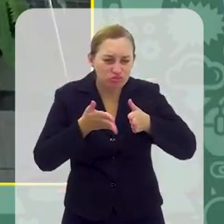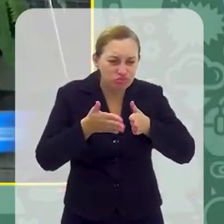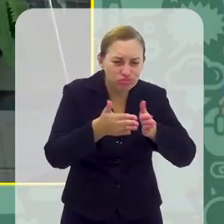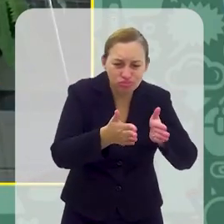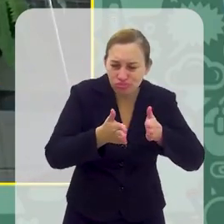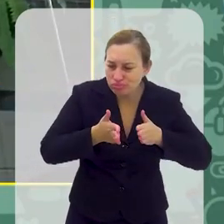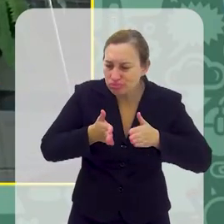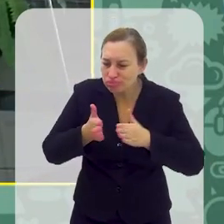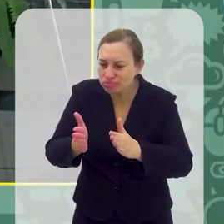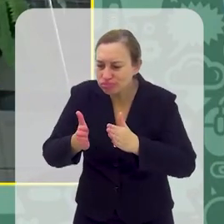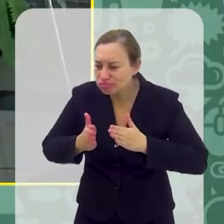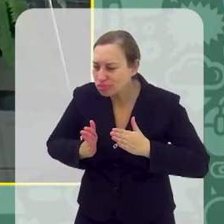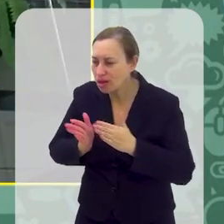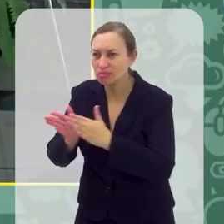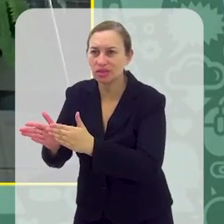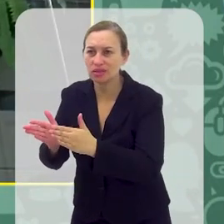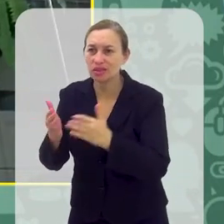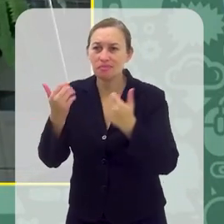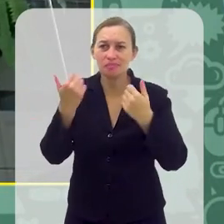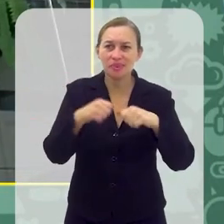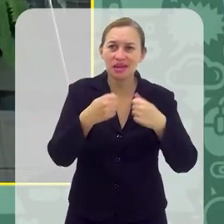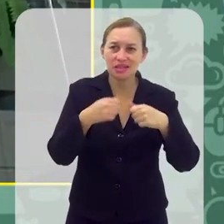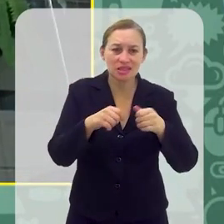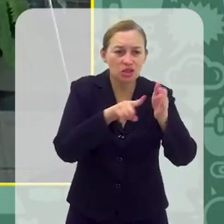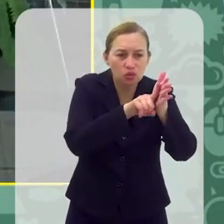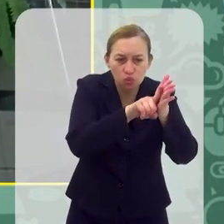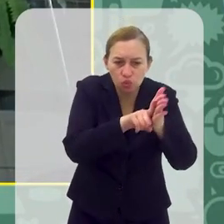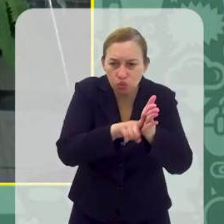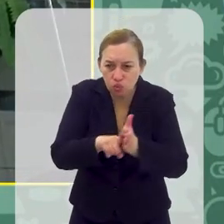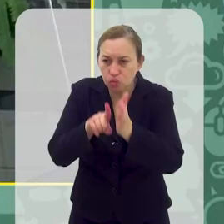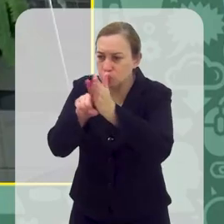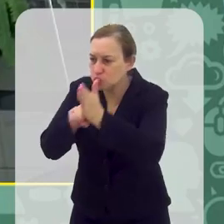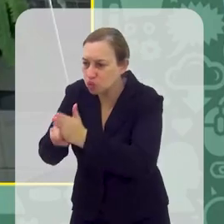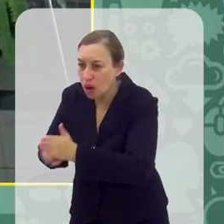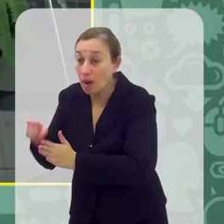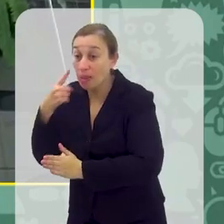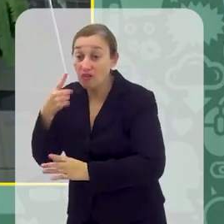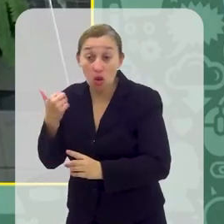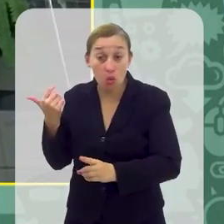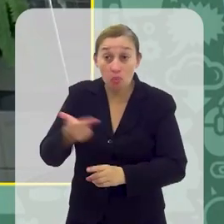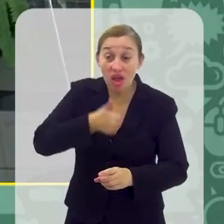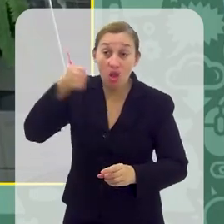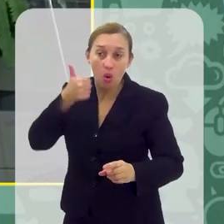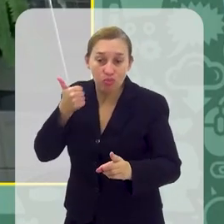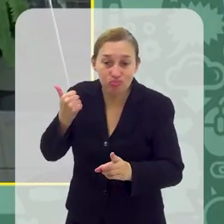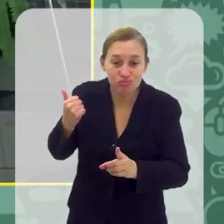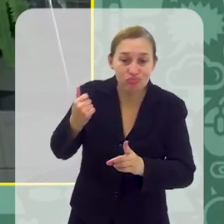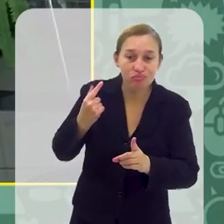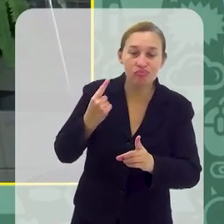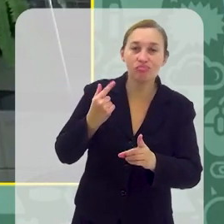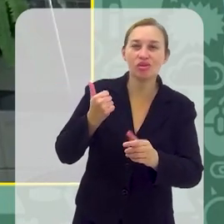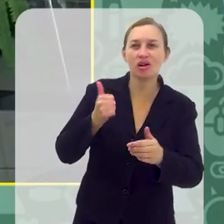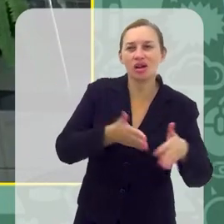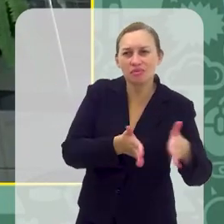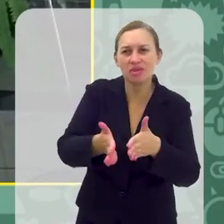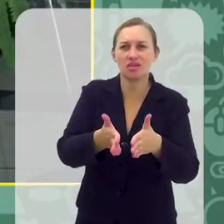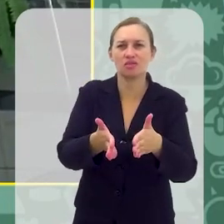camadas de saber que devam se juntar para encontrar o melhor caminho de maneira,